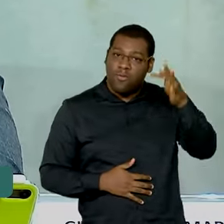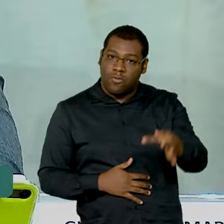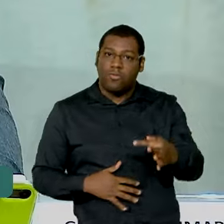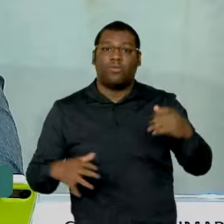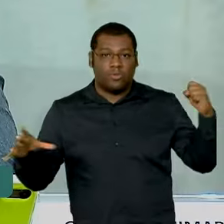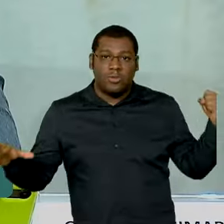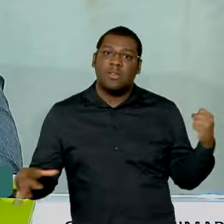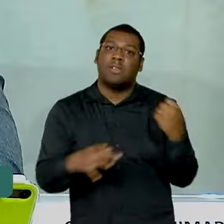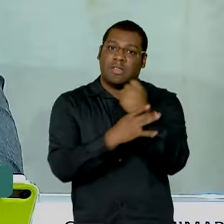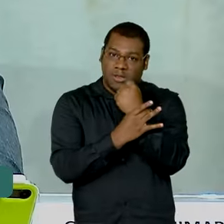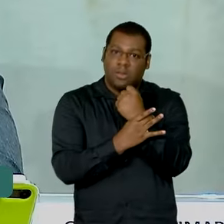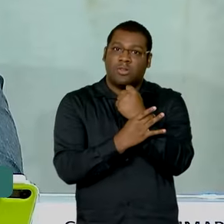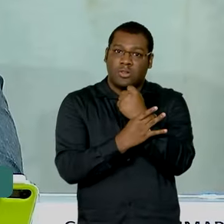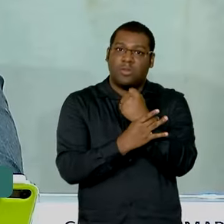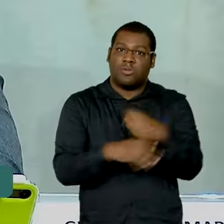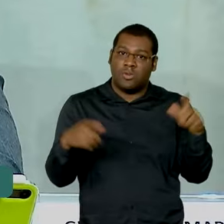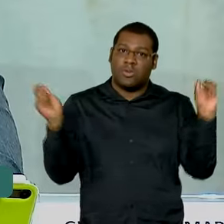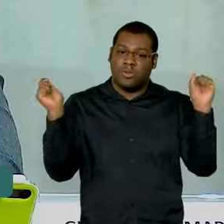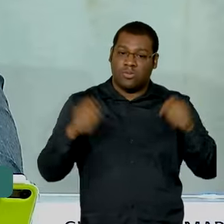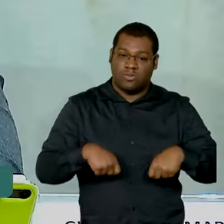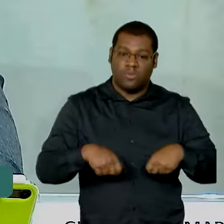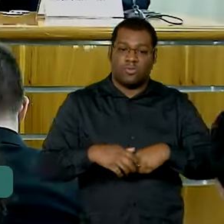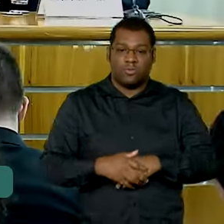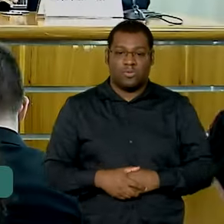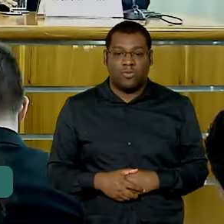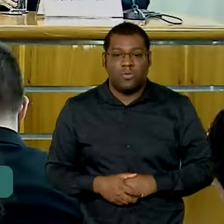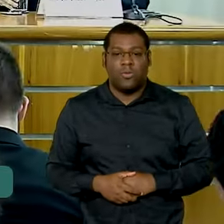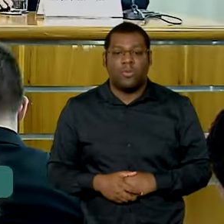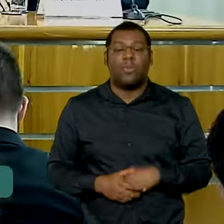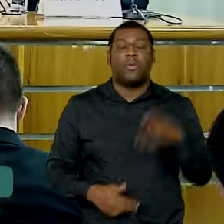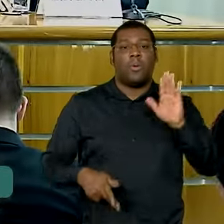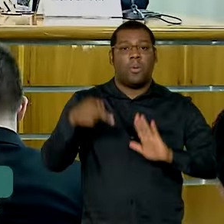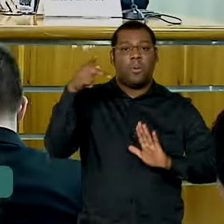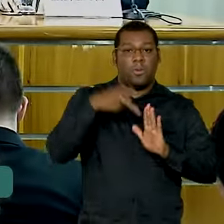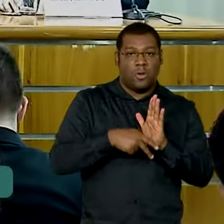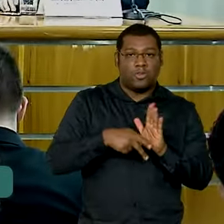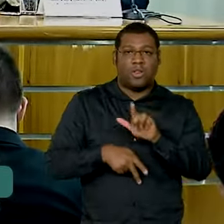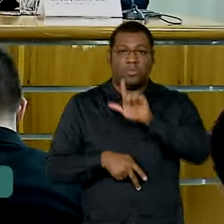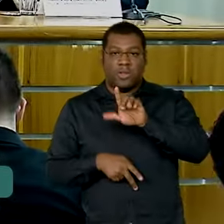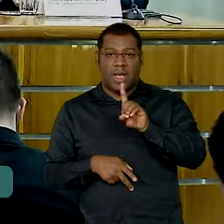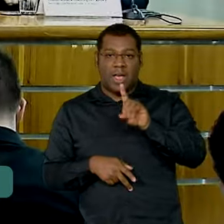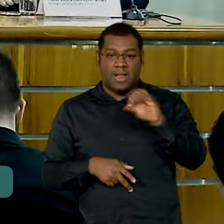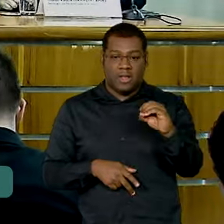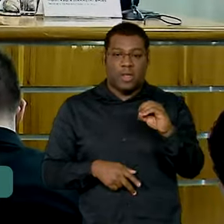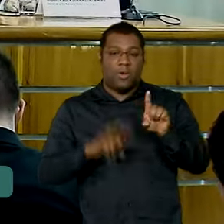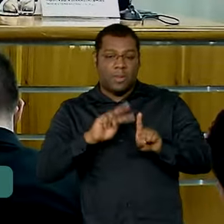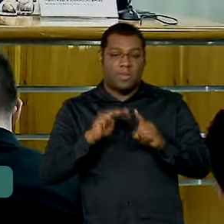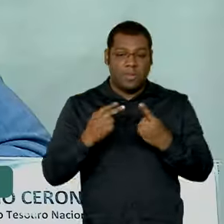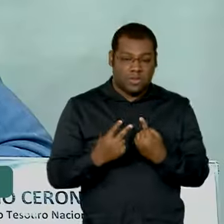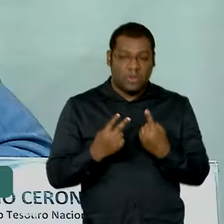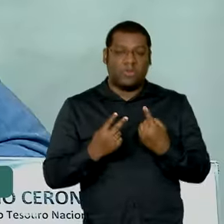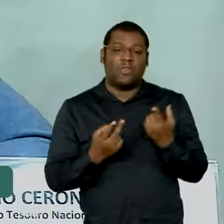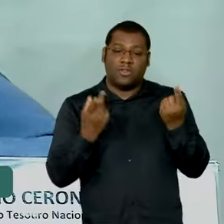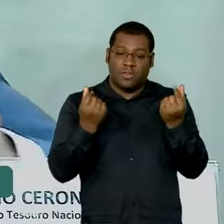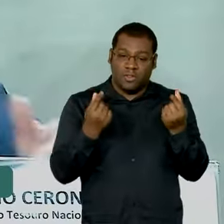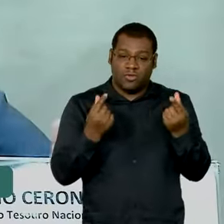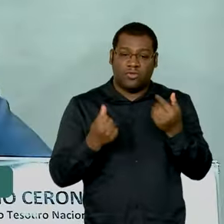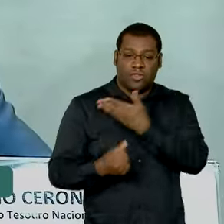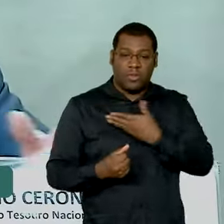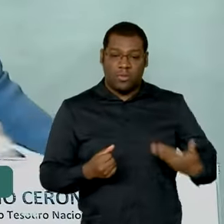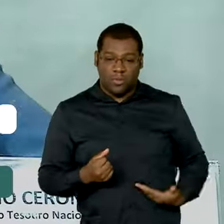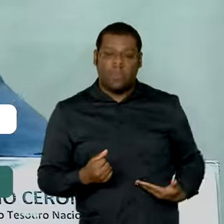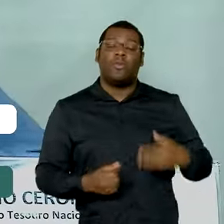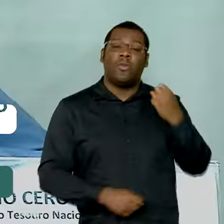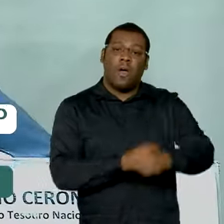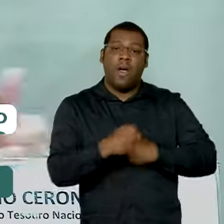seja o futuro esperado para o nosso país. O projeto da LDO também prevê que as contas públicas fechem